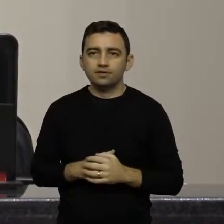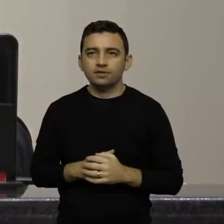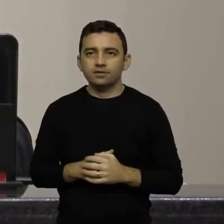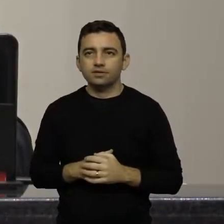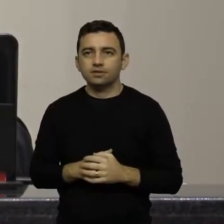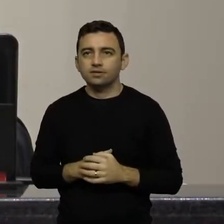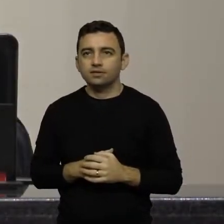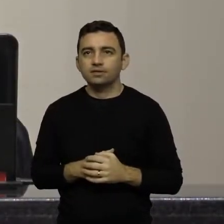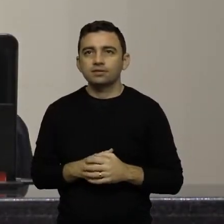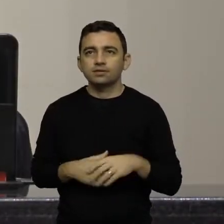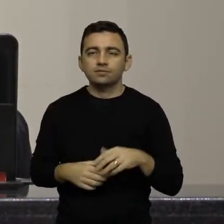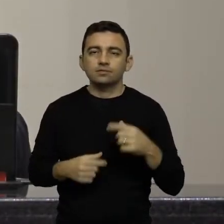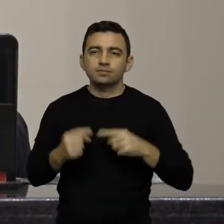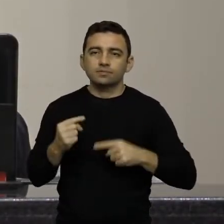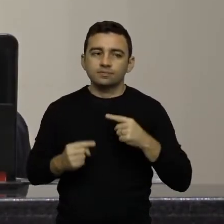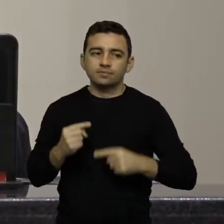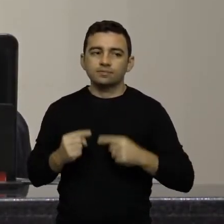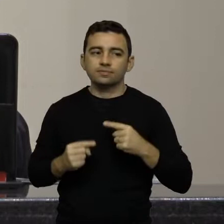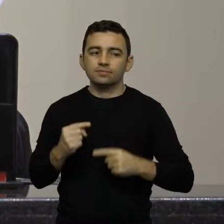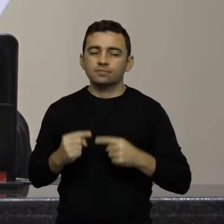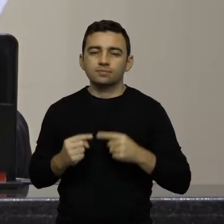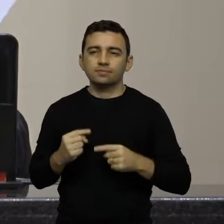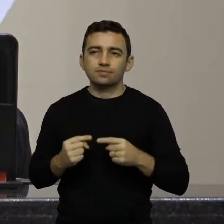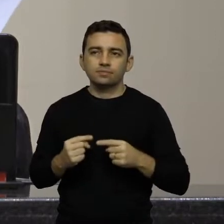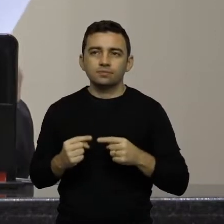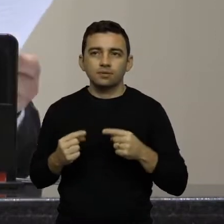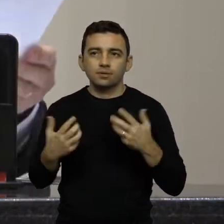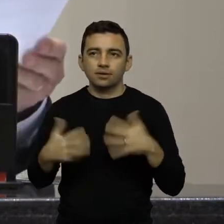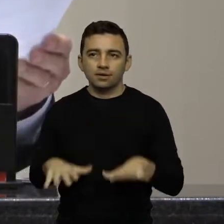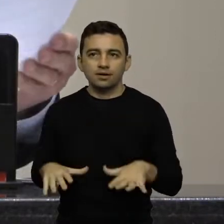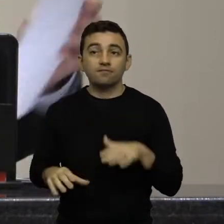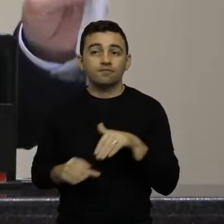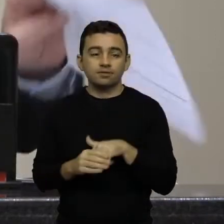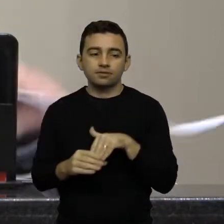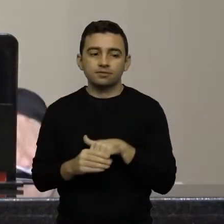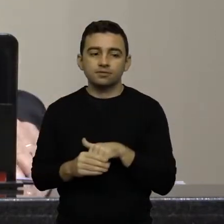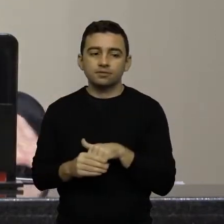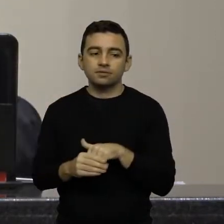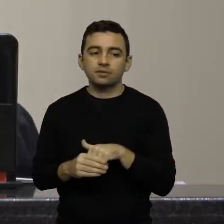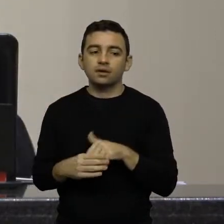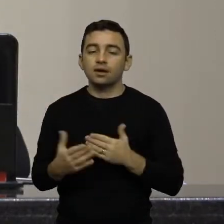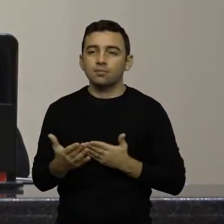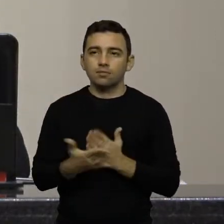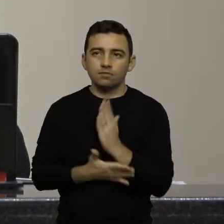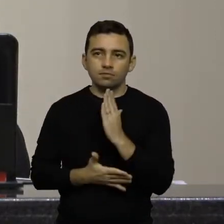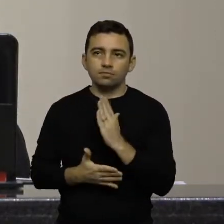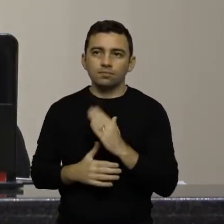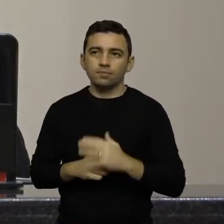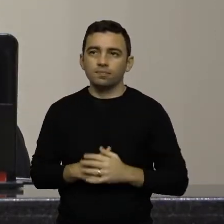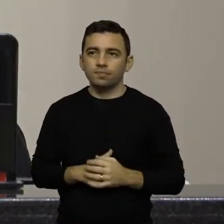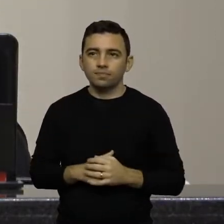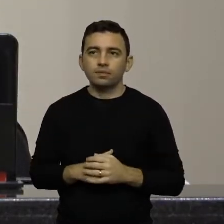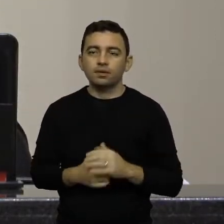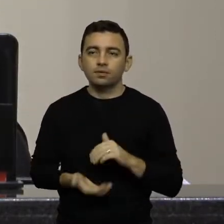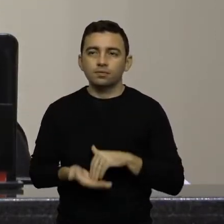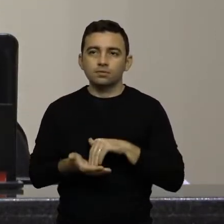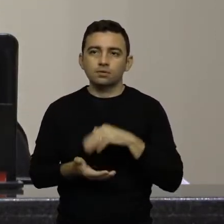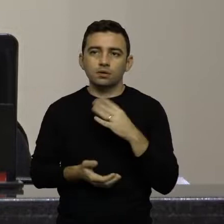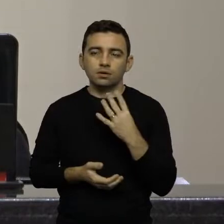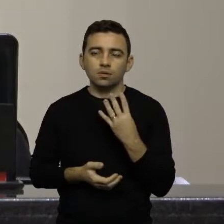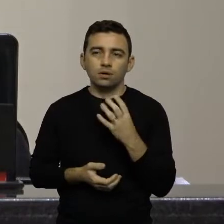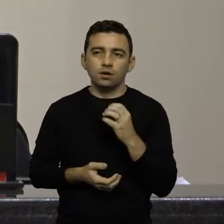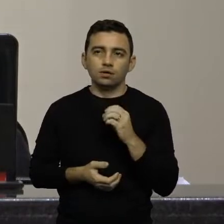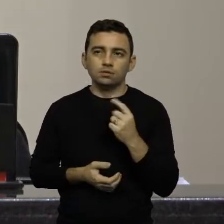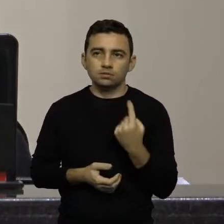Em discussão, não havendo quem queira discutir em votação, está aprovada. Moção 401, autor,